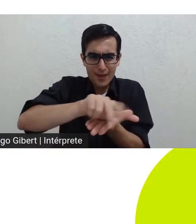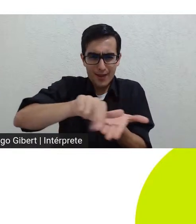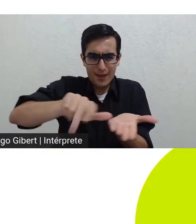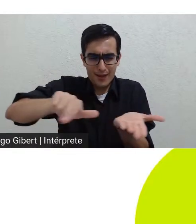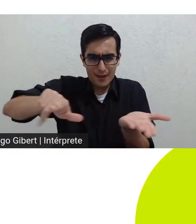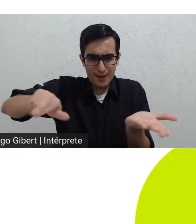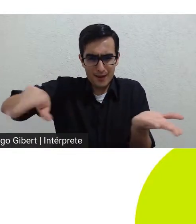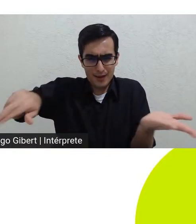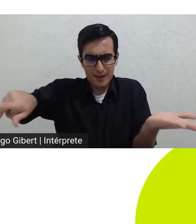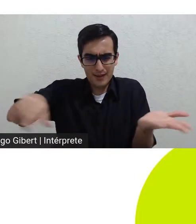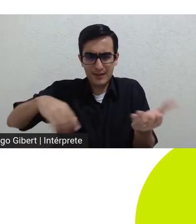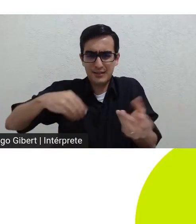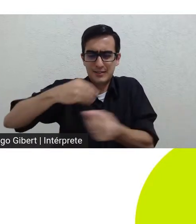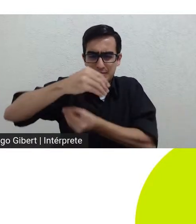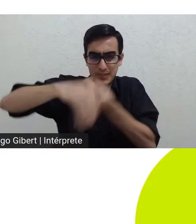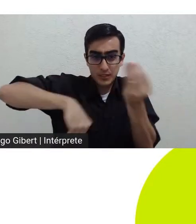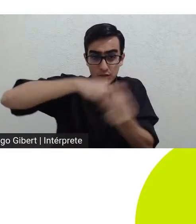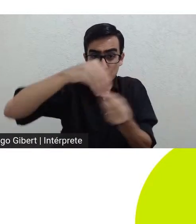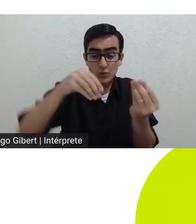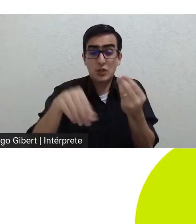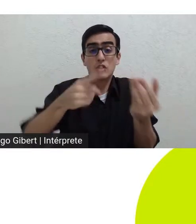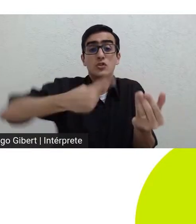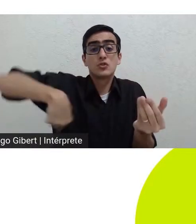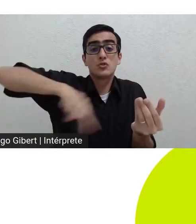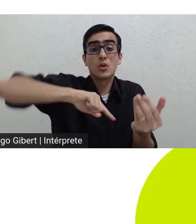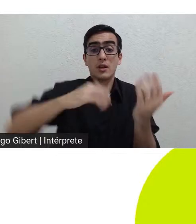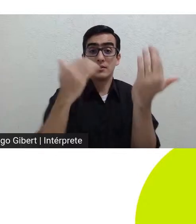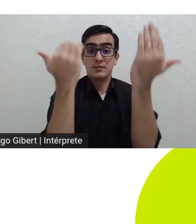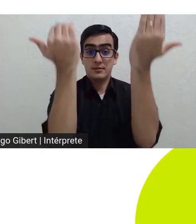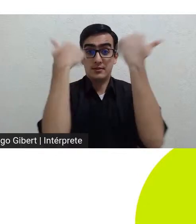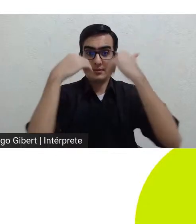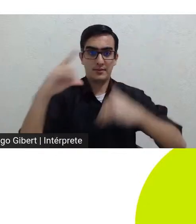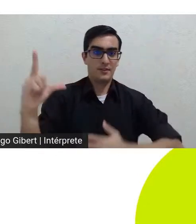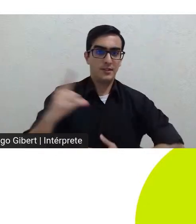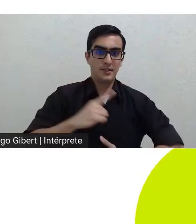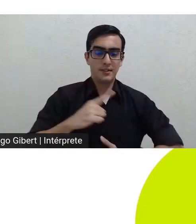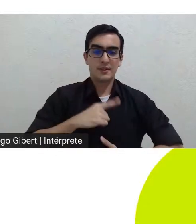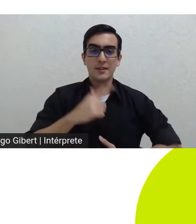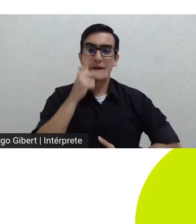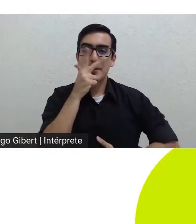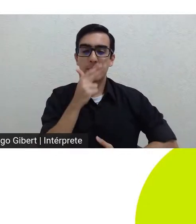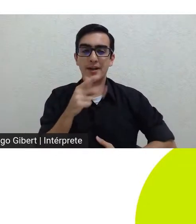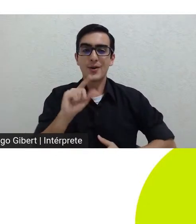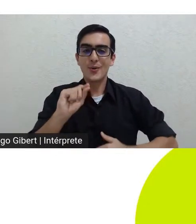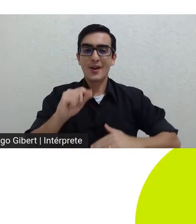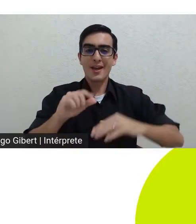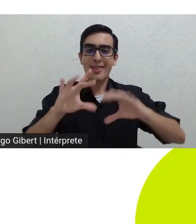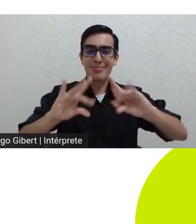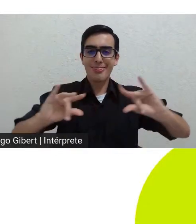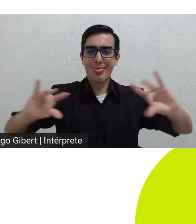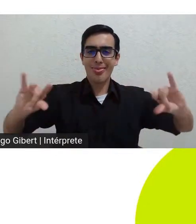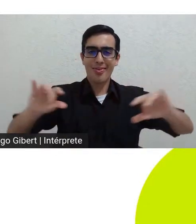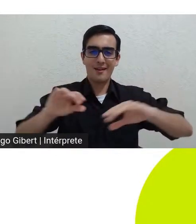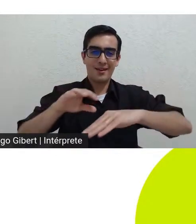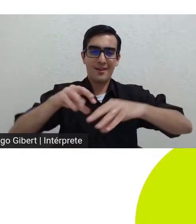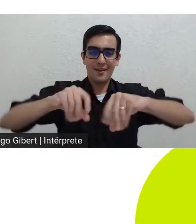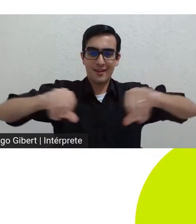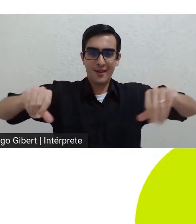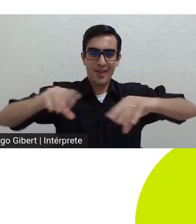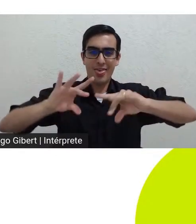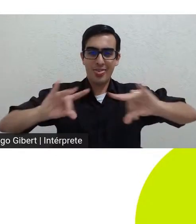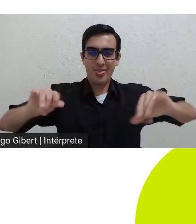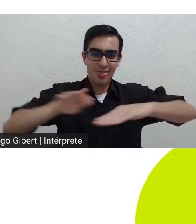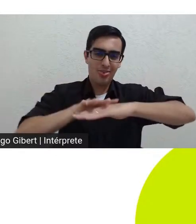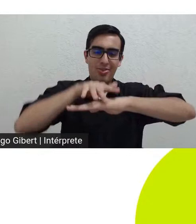nós carregamos em nosso interior uma verdadeira lama de fogo que contém a história